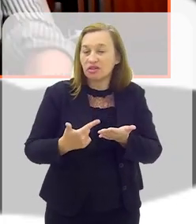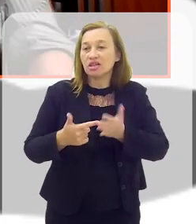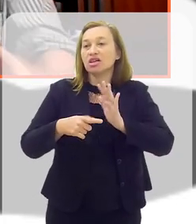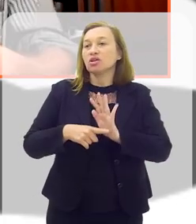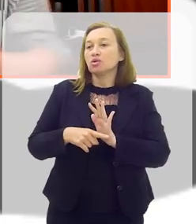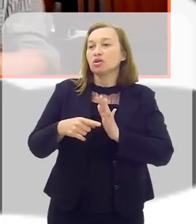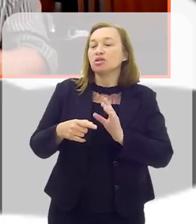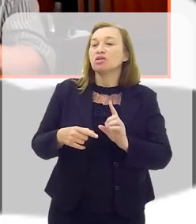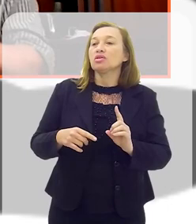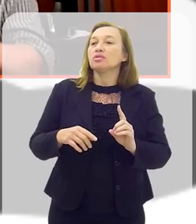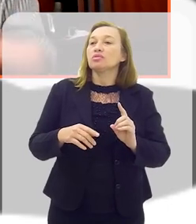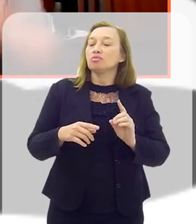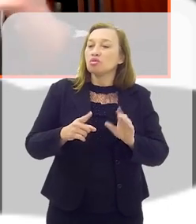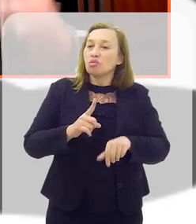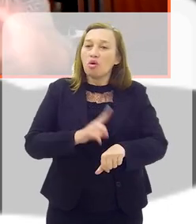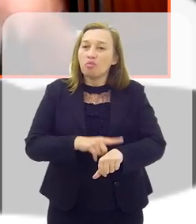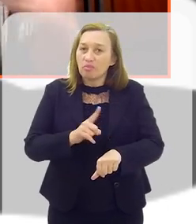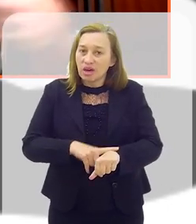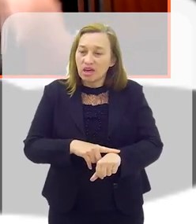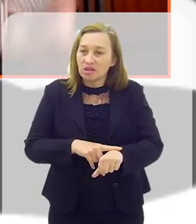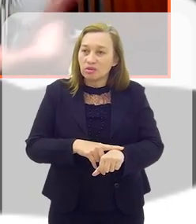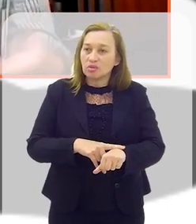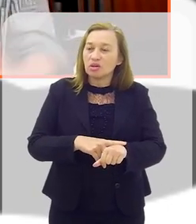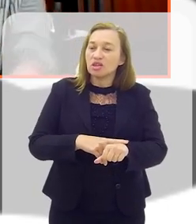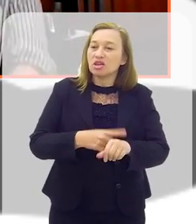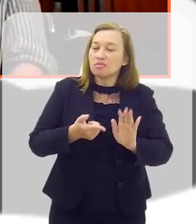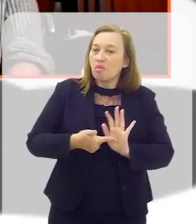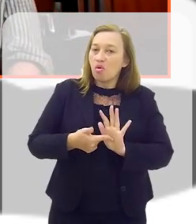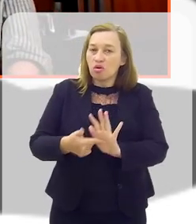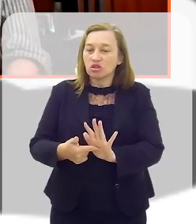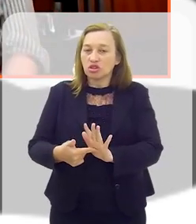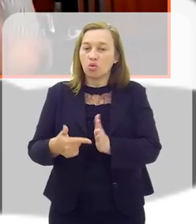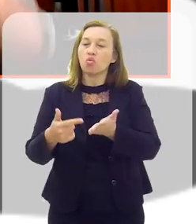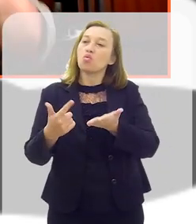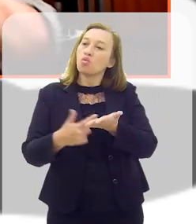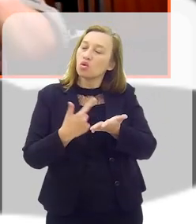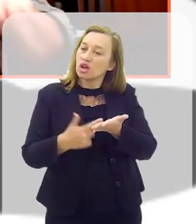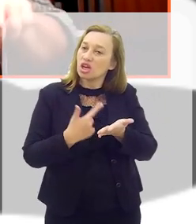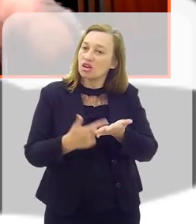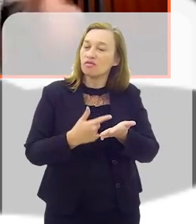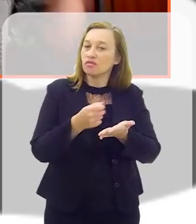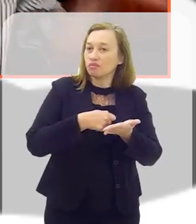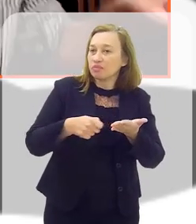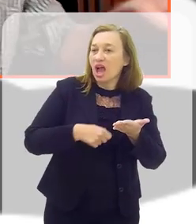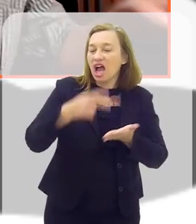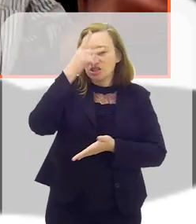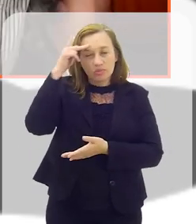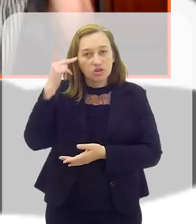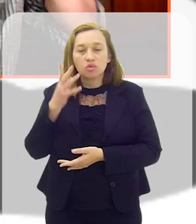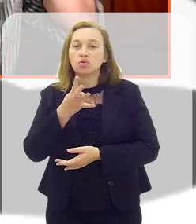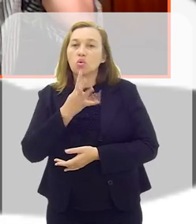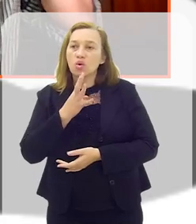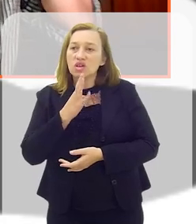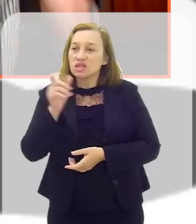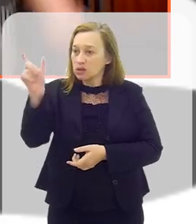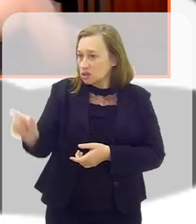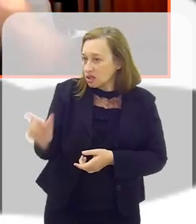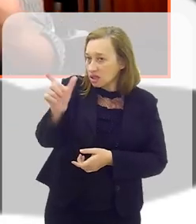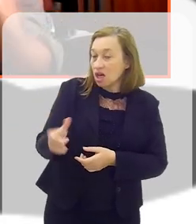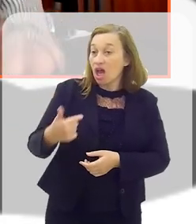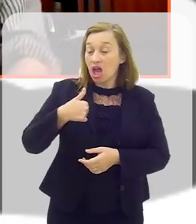assessoria de imprensa do livro. Elas começam a ser conhecidas como autores. Isso eu já fazia na época em que eu estava na faculdade.